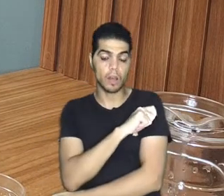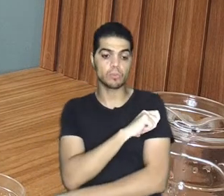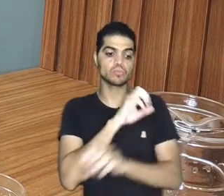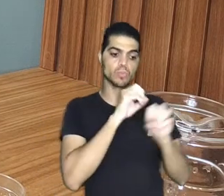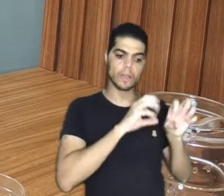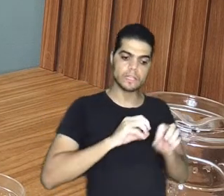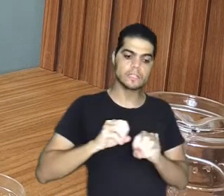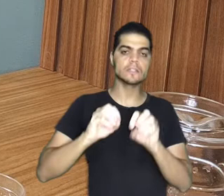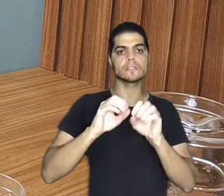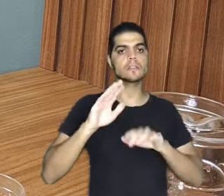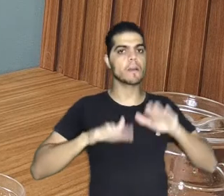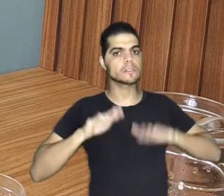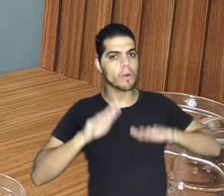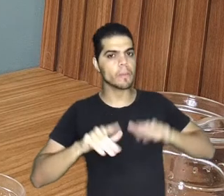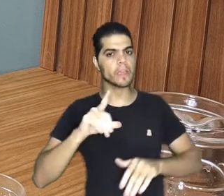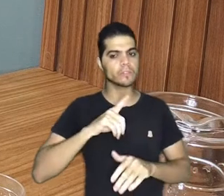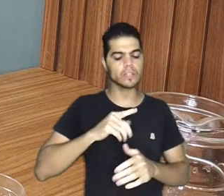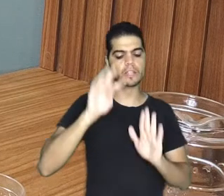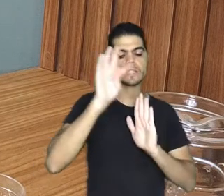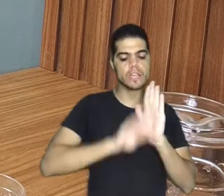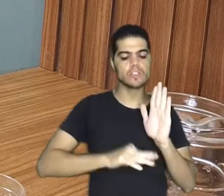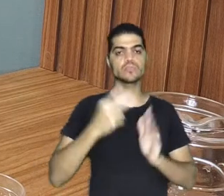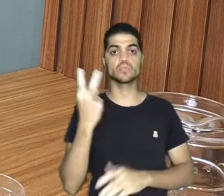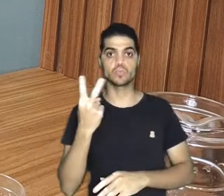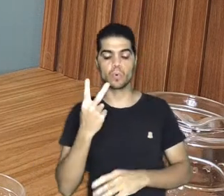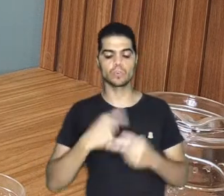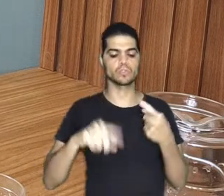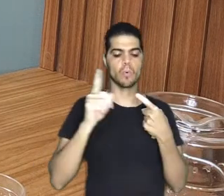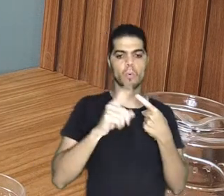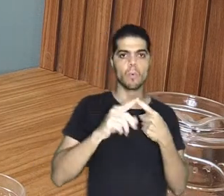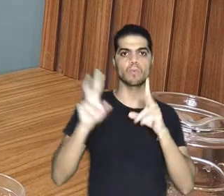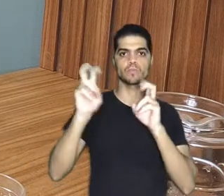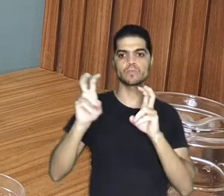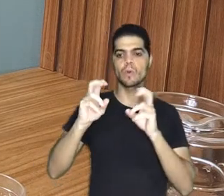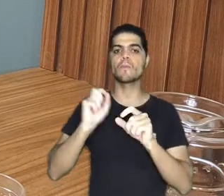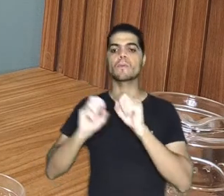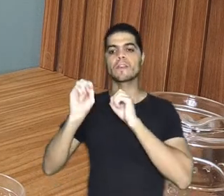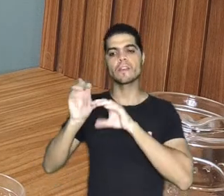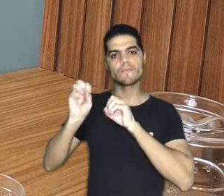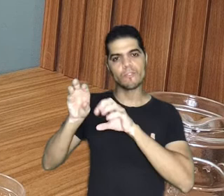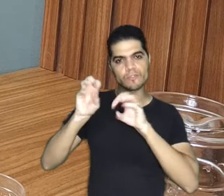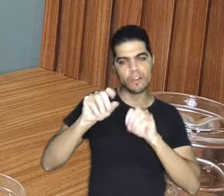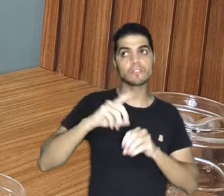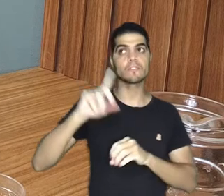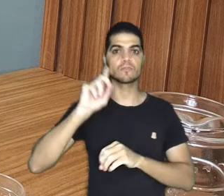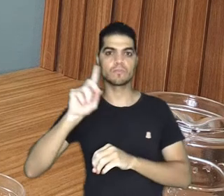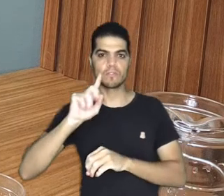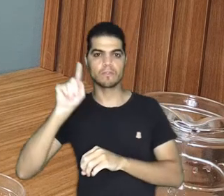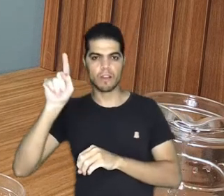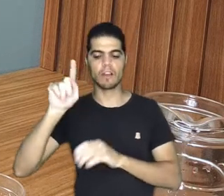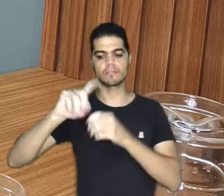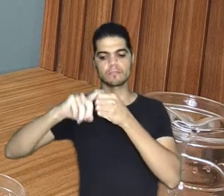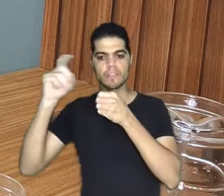assim como os meus alunos, eu gosto de passar dois textos. Um texto vendendo o peixe da independência americana, do modelo de